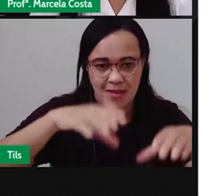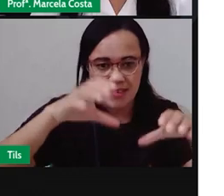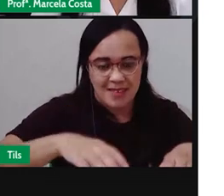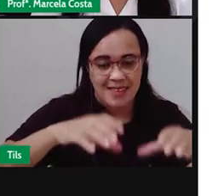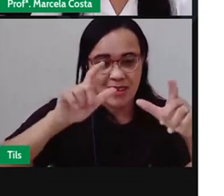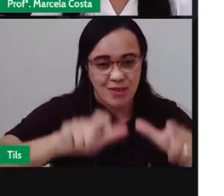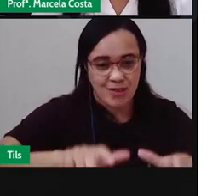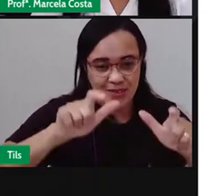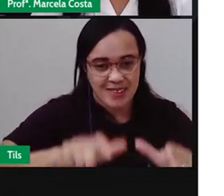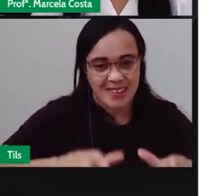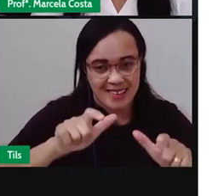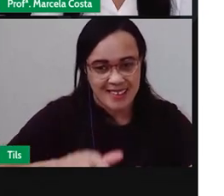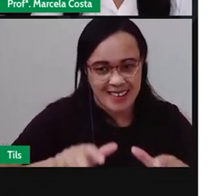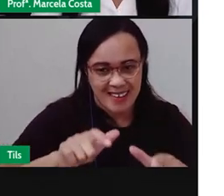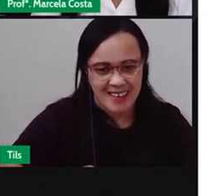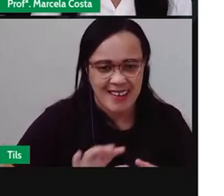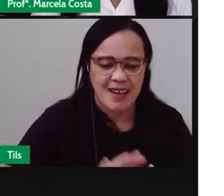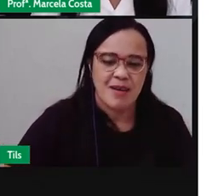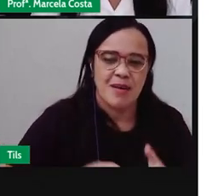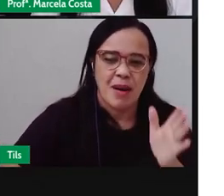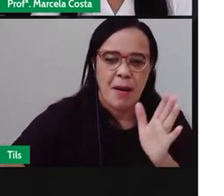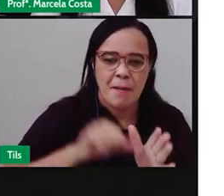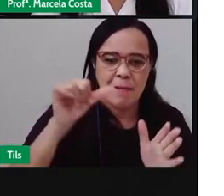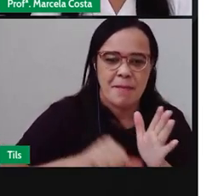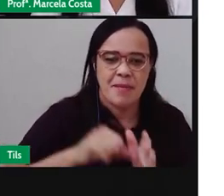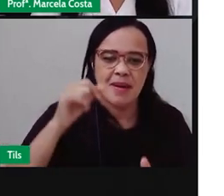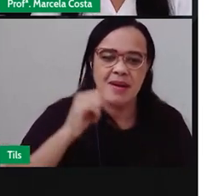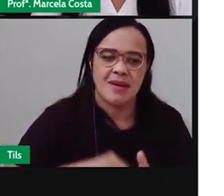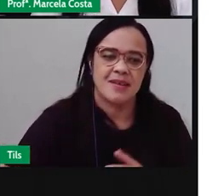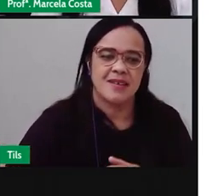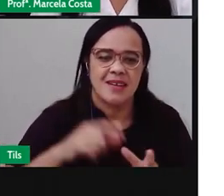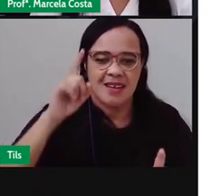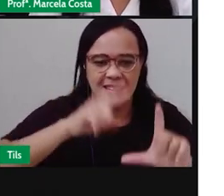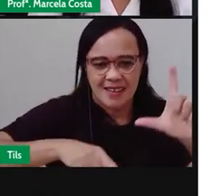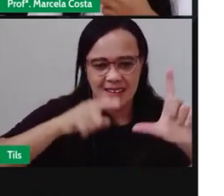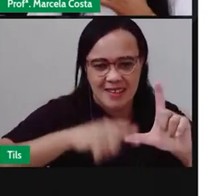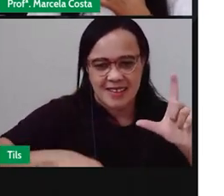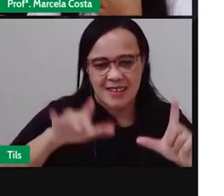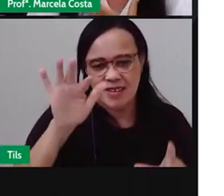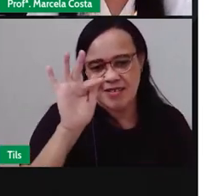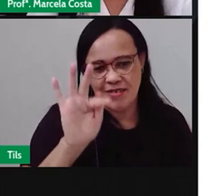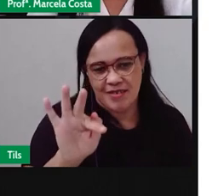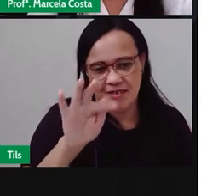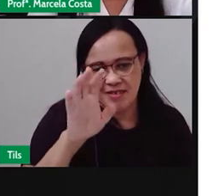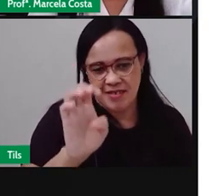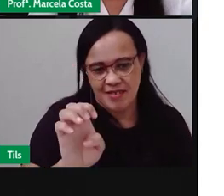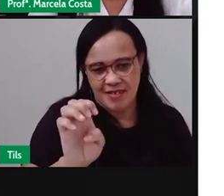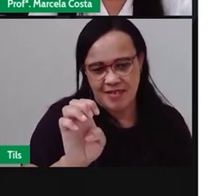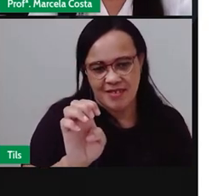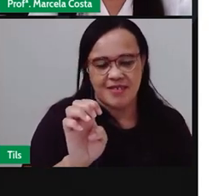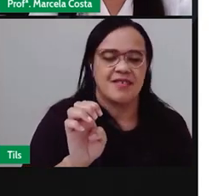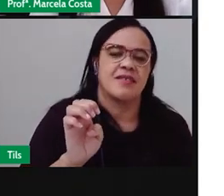Começa Com a letra F Que tem o som De P